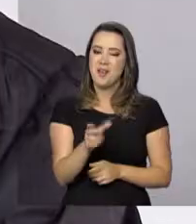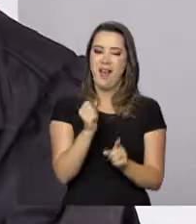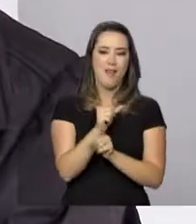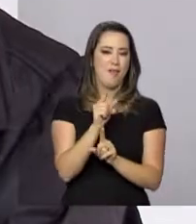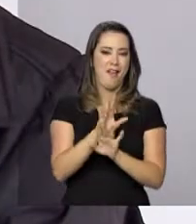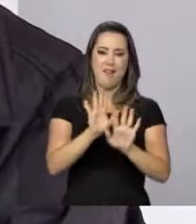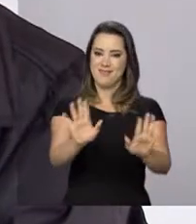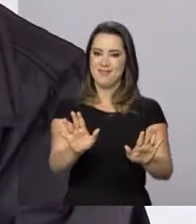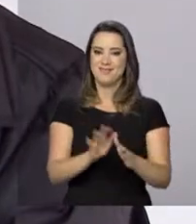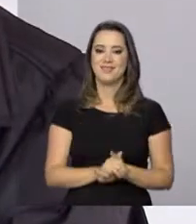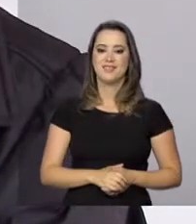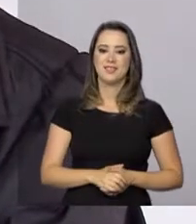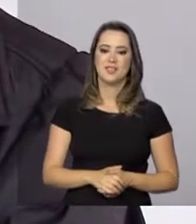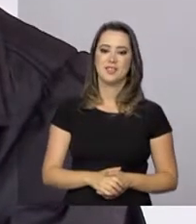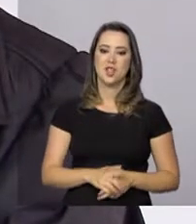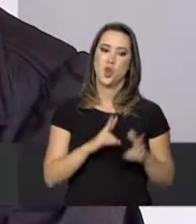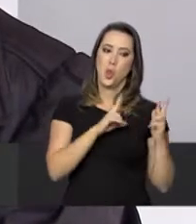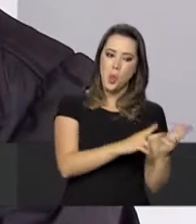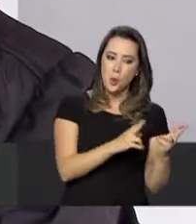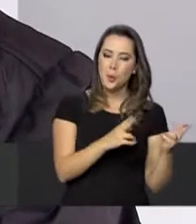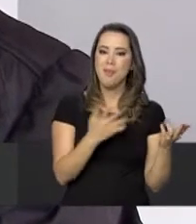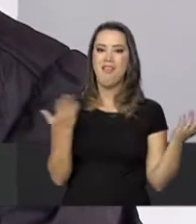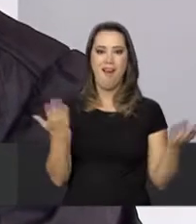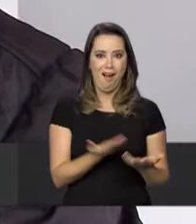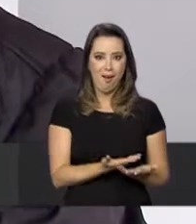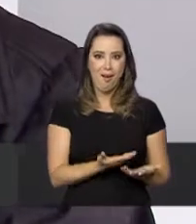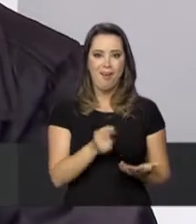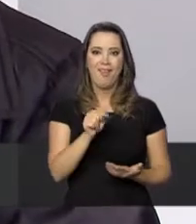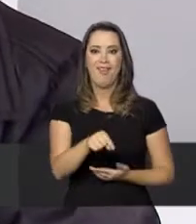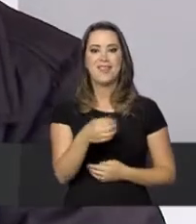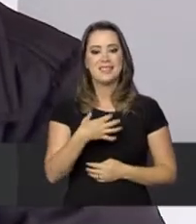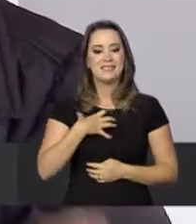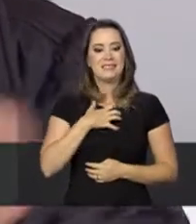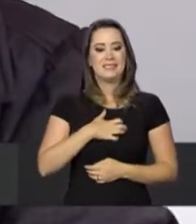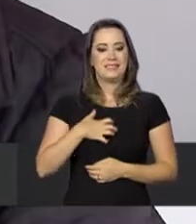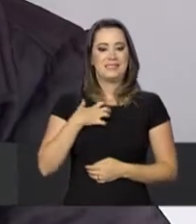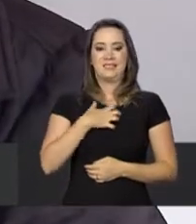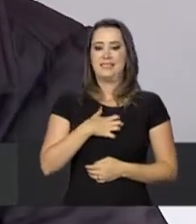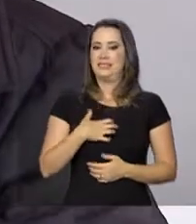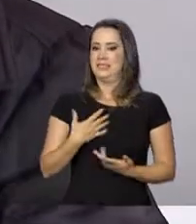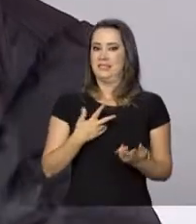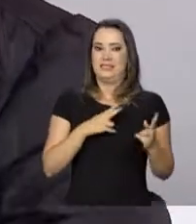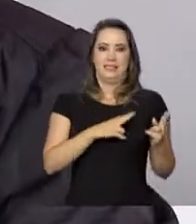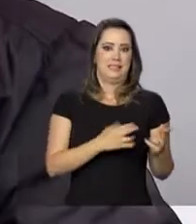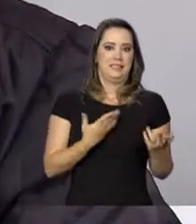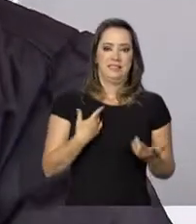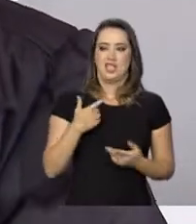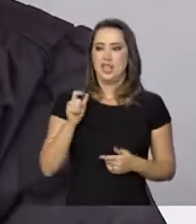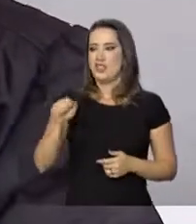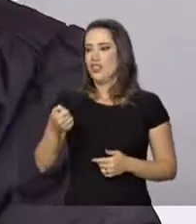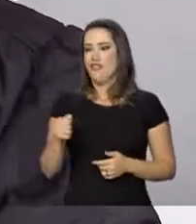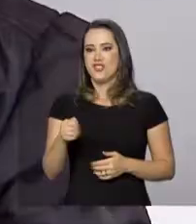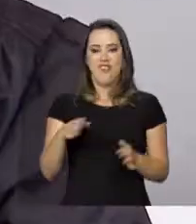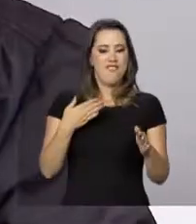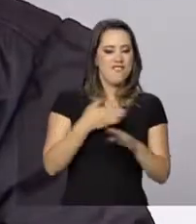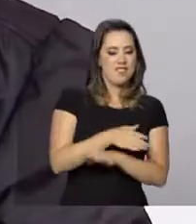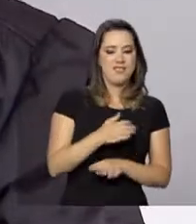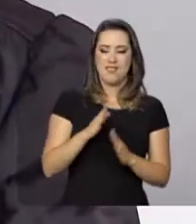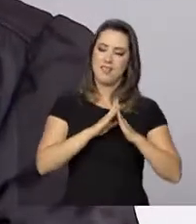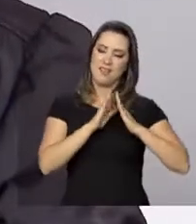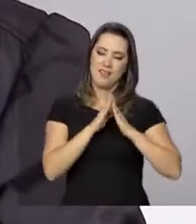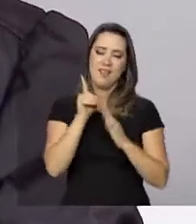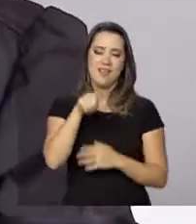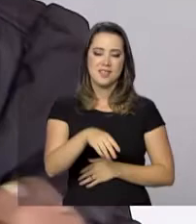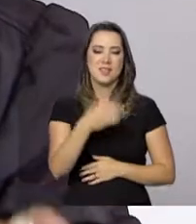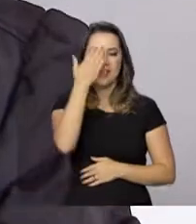aluguel. Não consegui dormir, fiquei muito ansiosa, não via a hora de pegar a chave e entrar no meu apartamento. Graças a Deus,